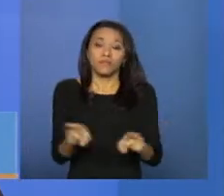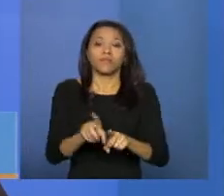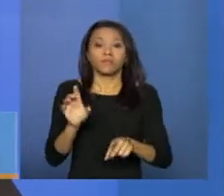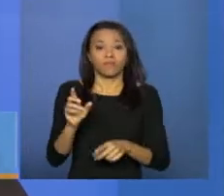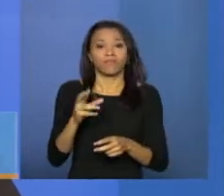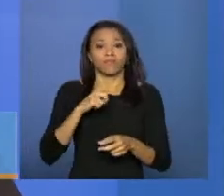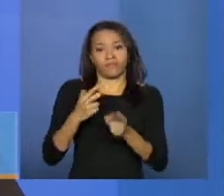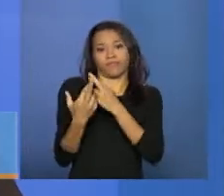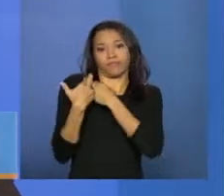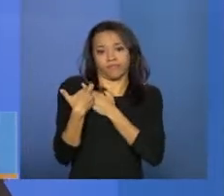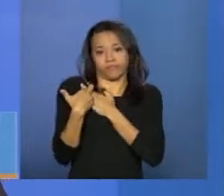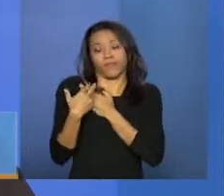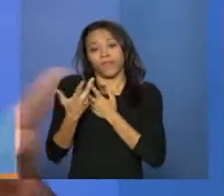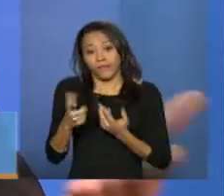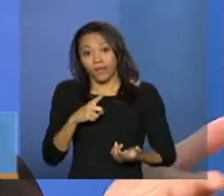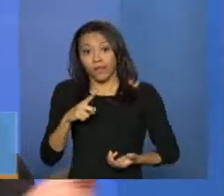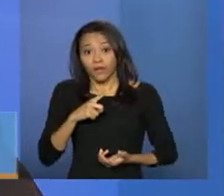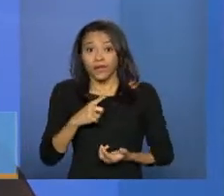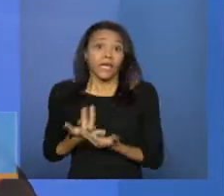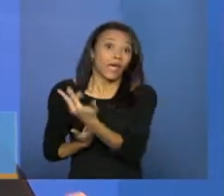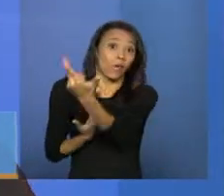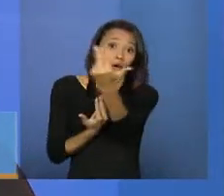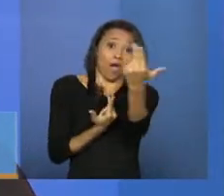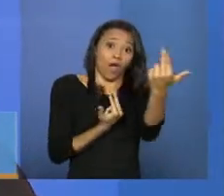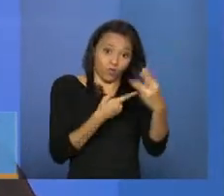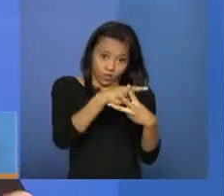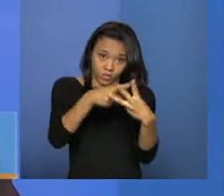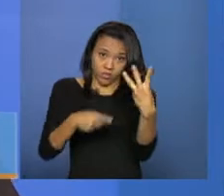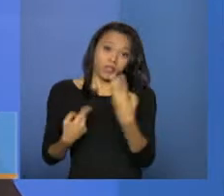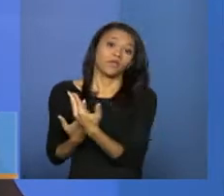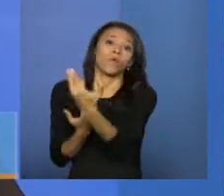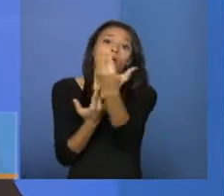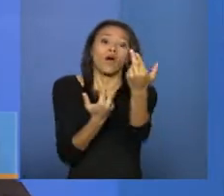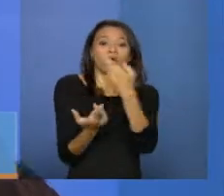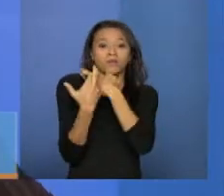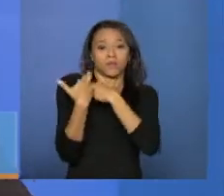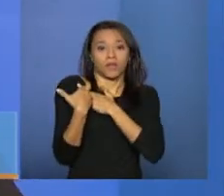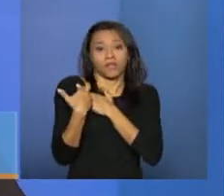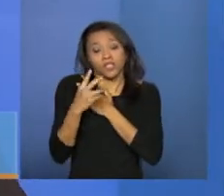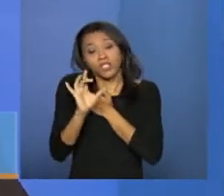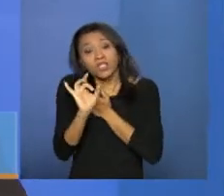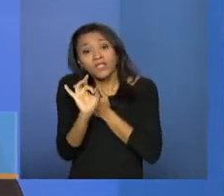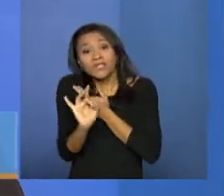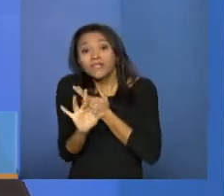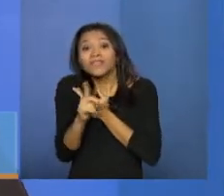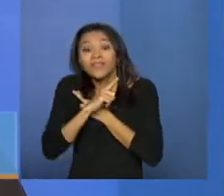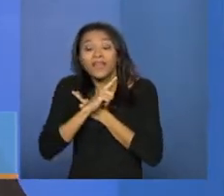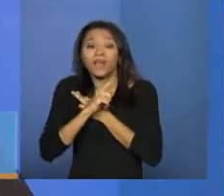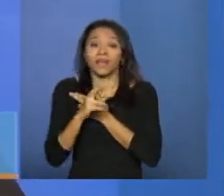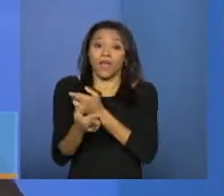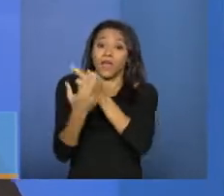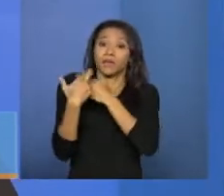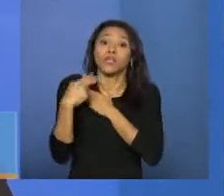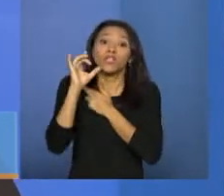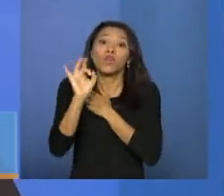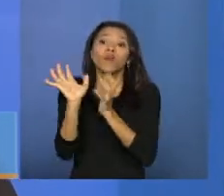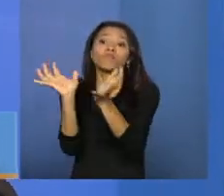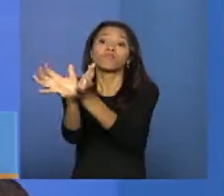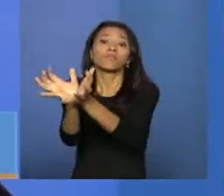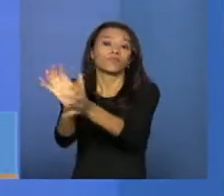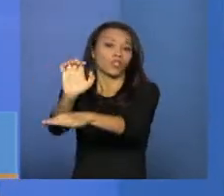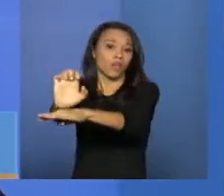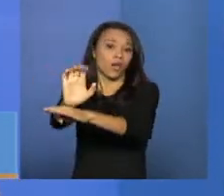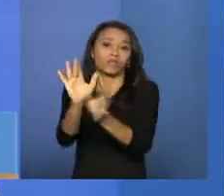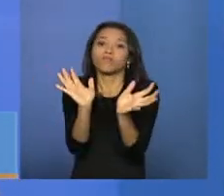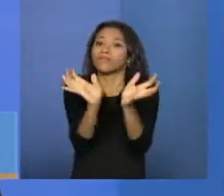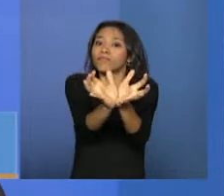município. Têm corresponsabilidade que é comum dos três entes e têm corresponsabilidade que são específicas de cada ente. A execução, por exemplo, que